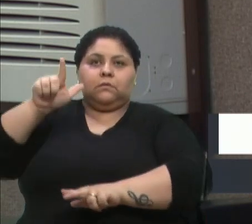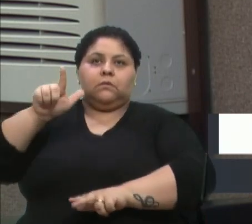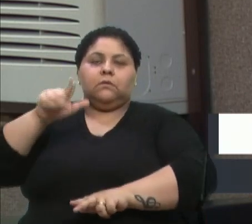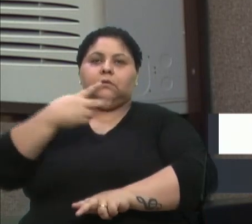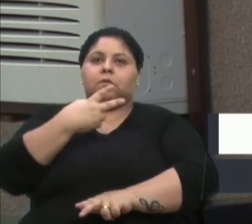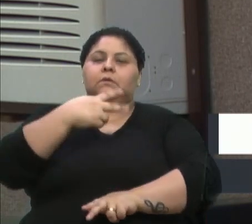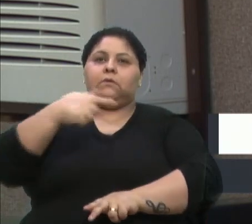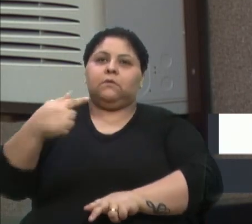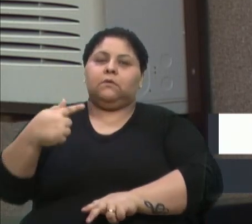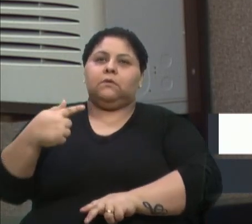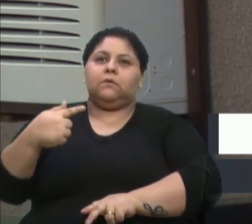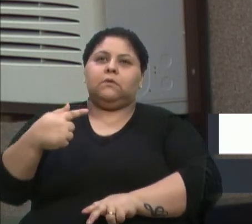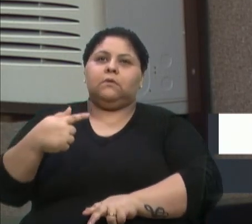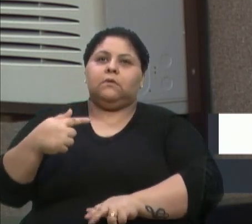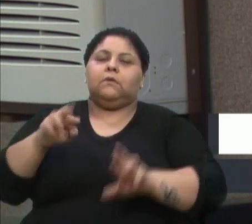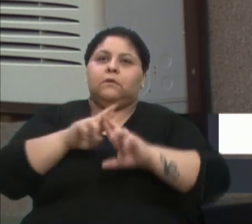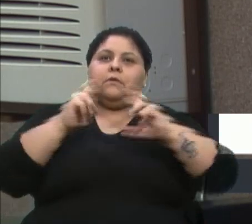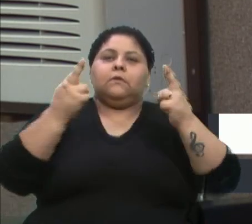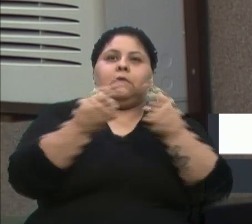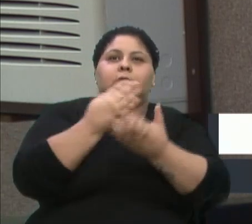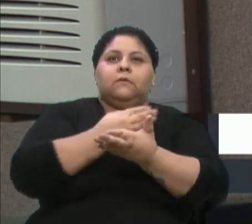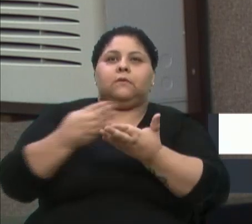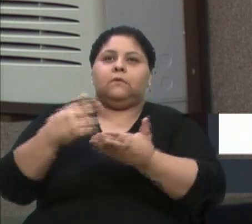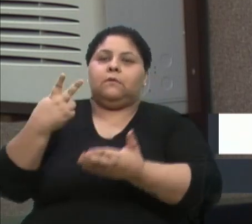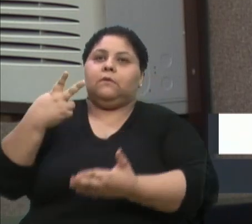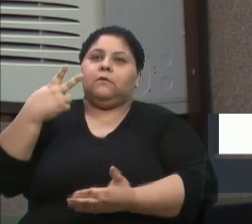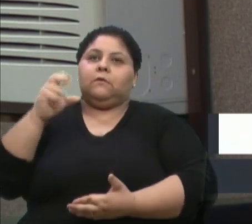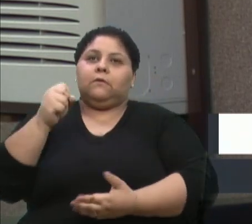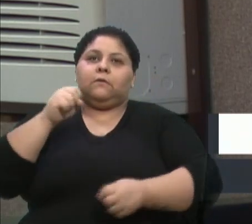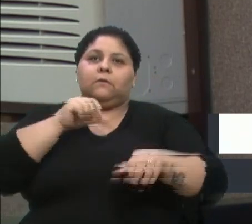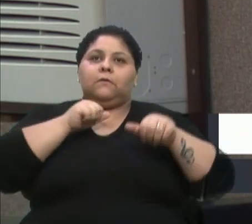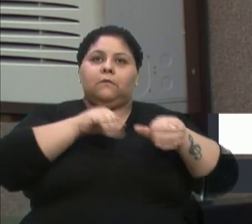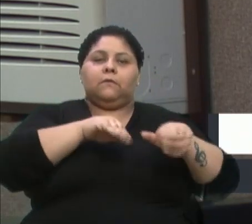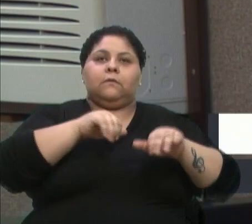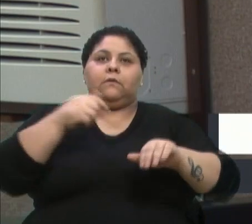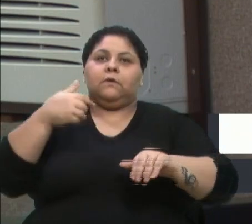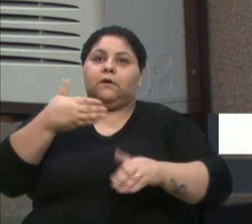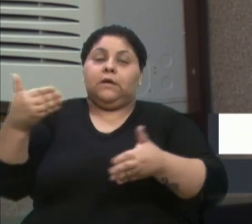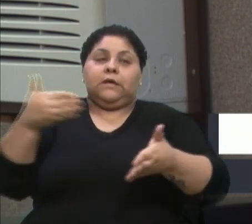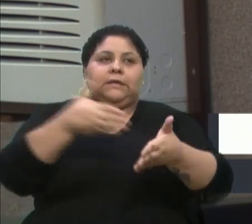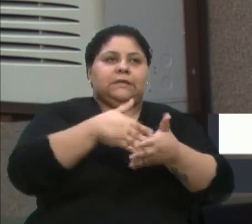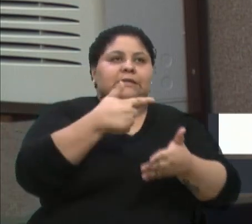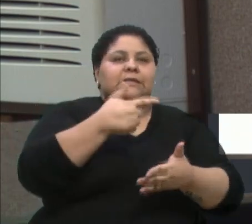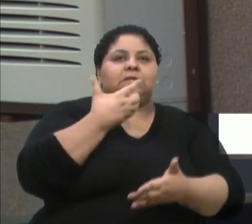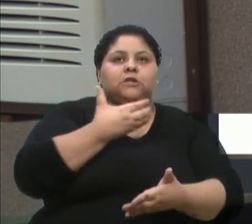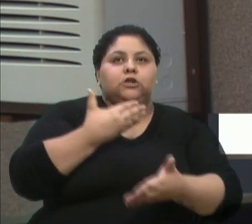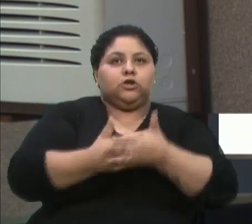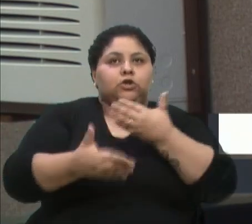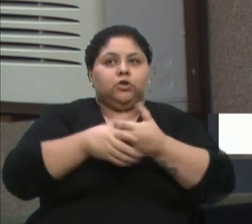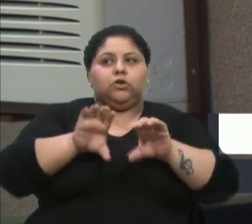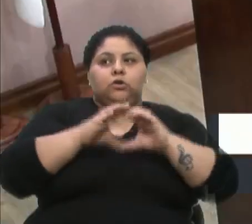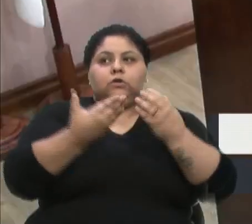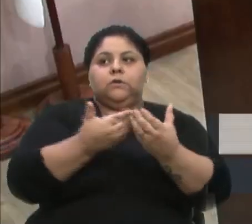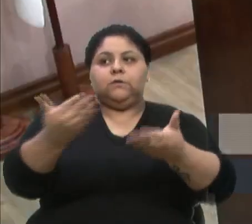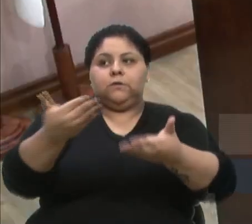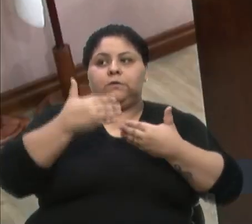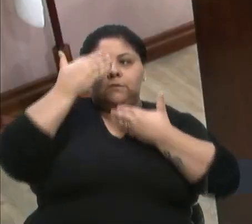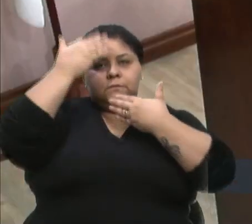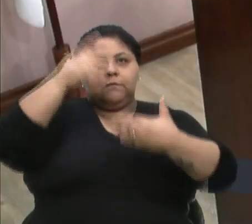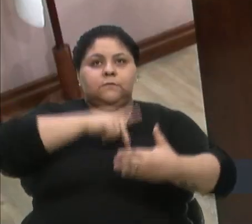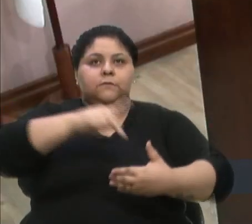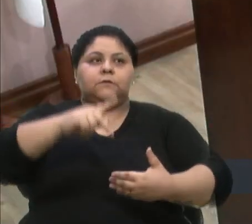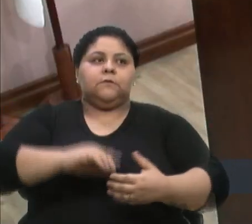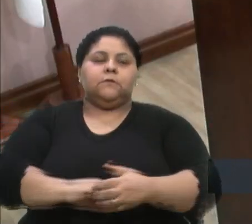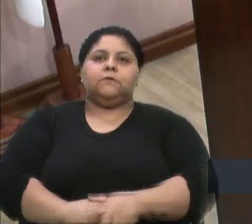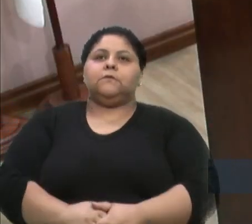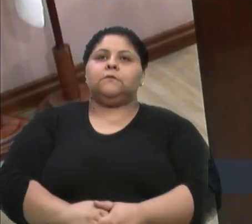27 assembleias regionais, a partir de 28 de setembro, às 7 de dezembro, toda a comunidade convidada. Obrigado, presidente. Obrigado.